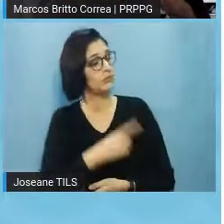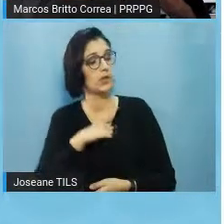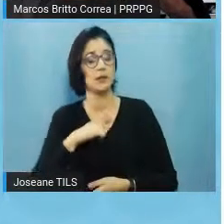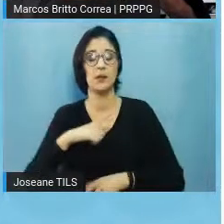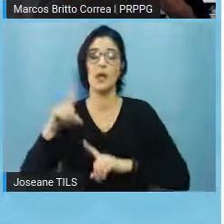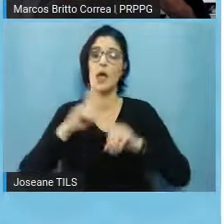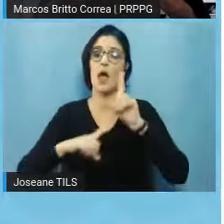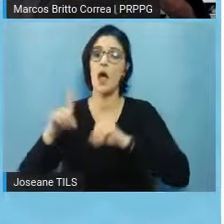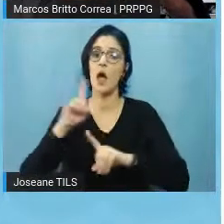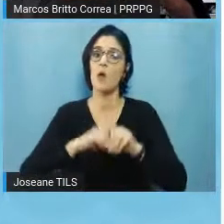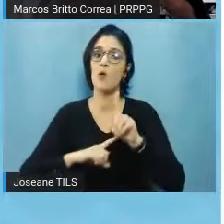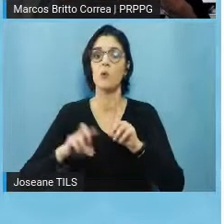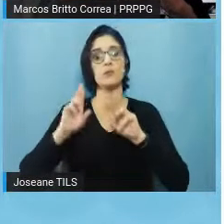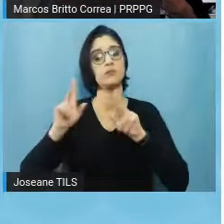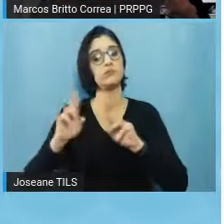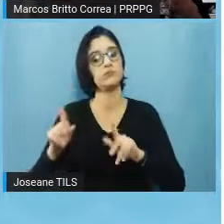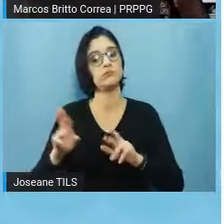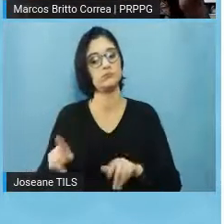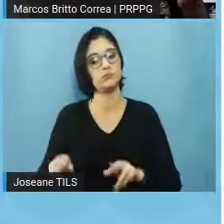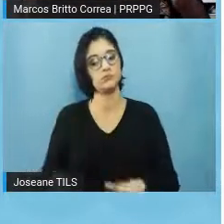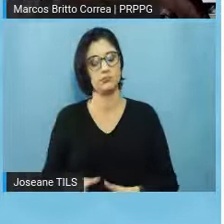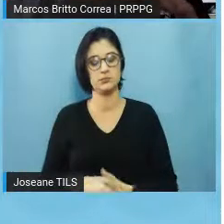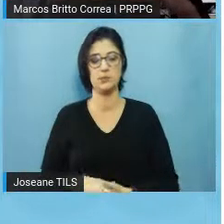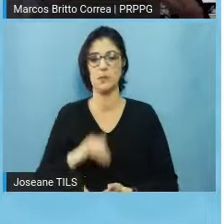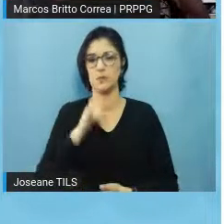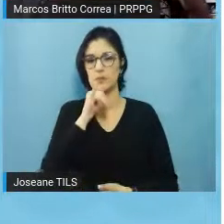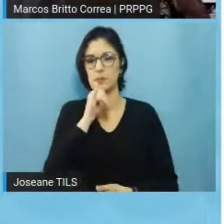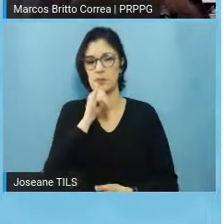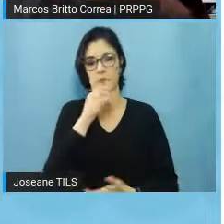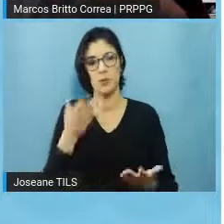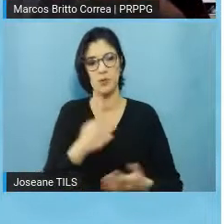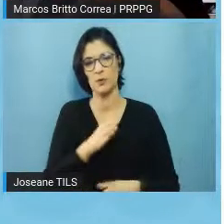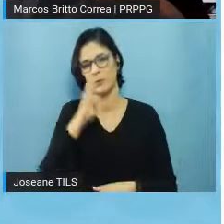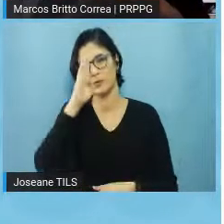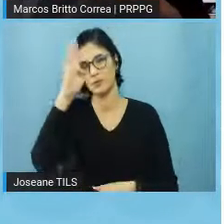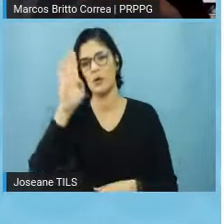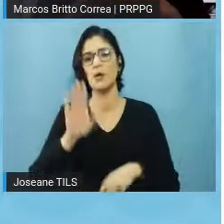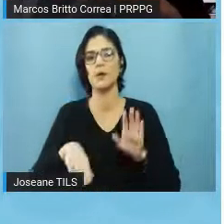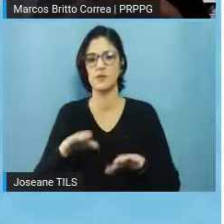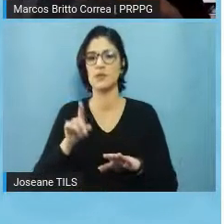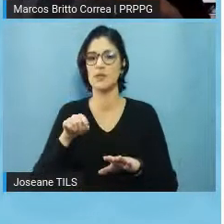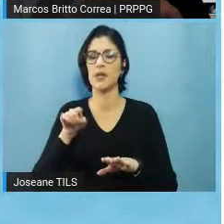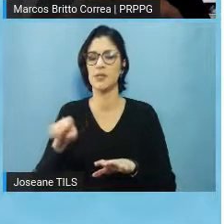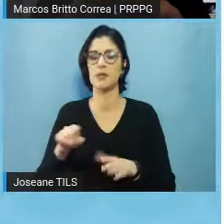ciências humanas e sociais, que me parece que para o nosso público principal hoje, às vezes, se aplica, né,